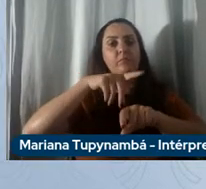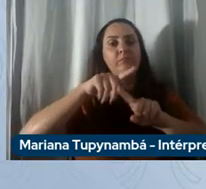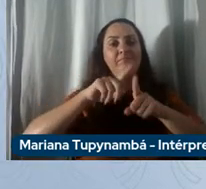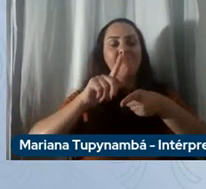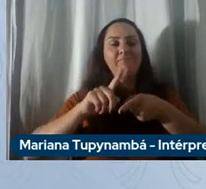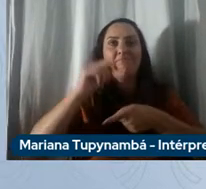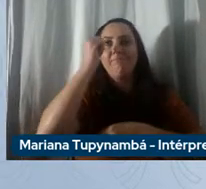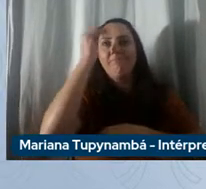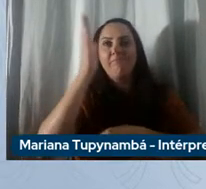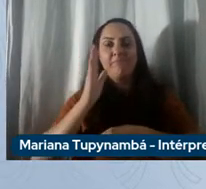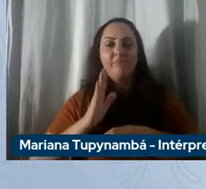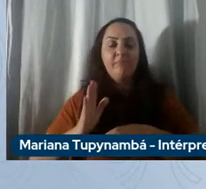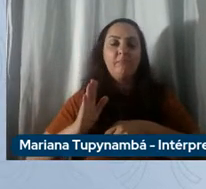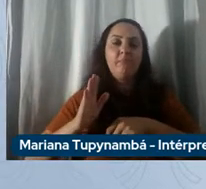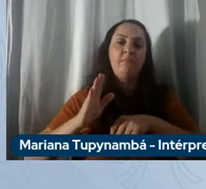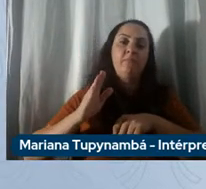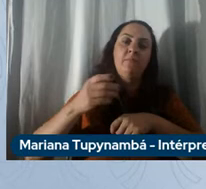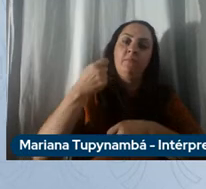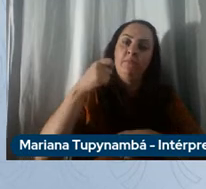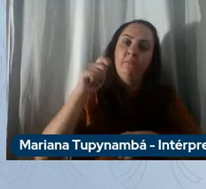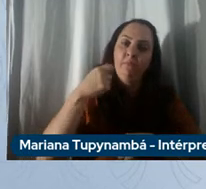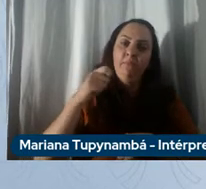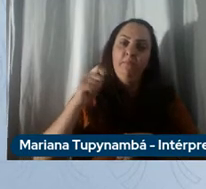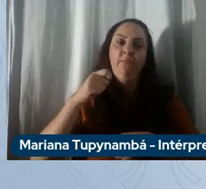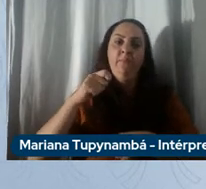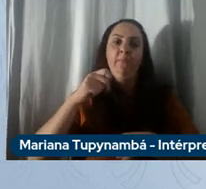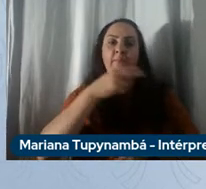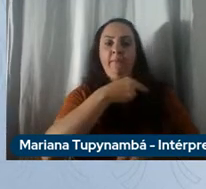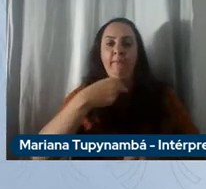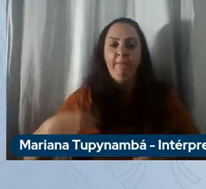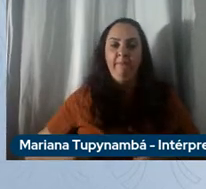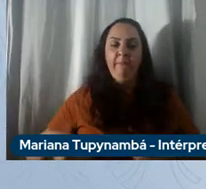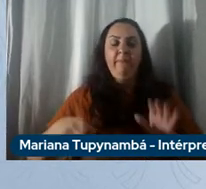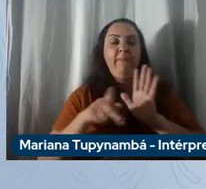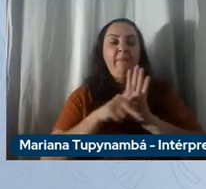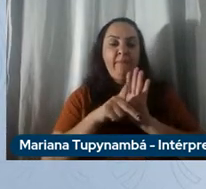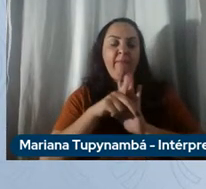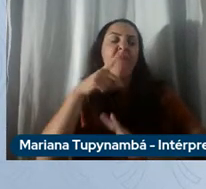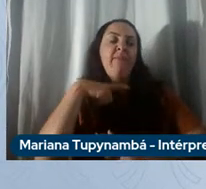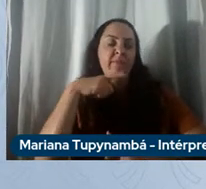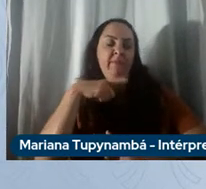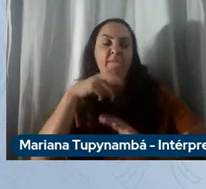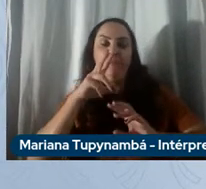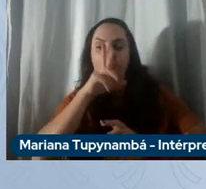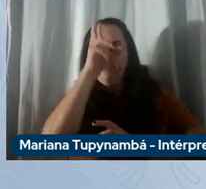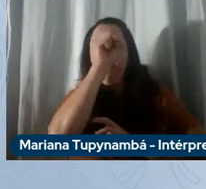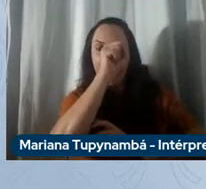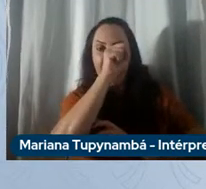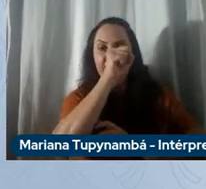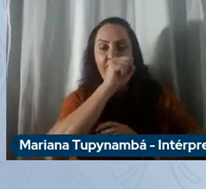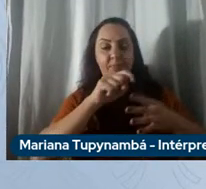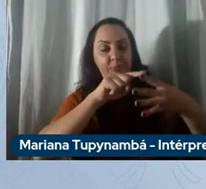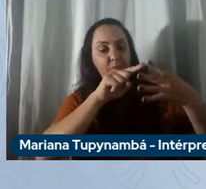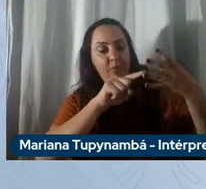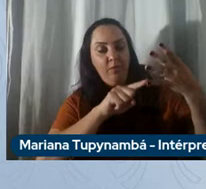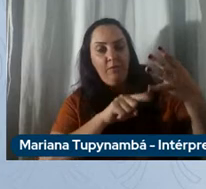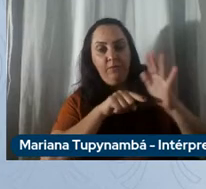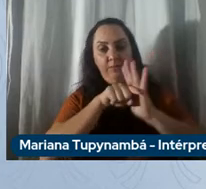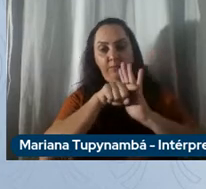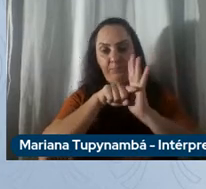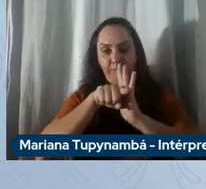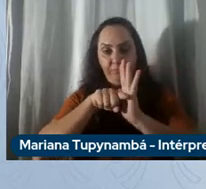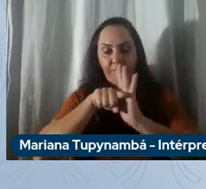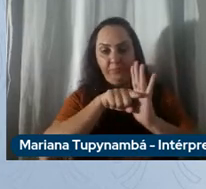Argentina e no Chile e temos escritórios e centros de pesquisa, como falei, quatro, a maioria no Brasil